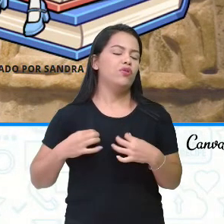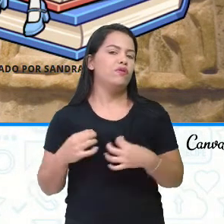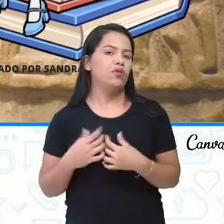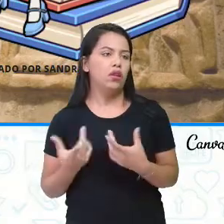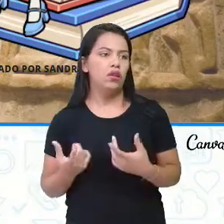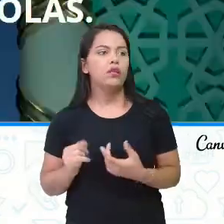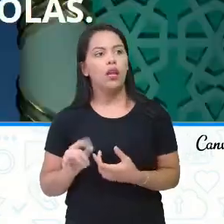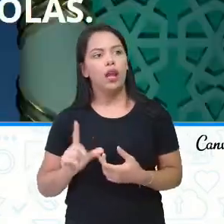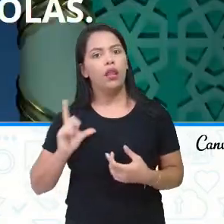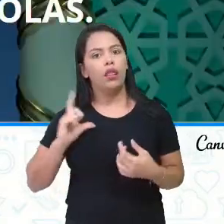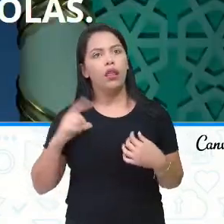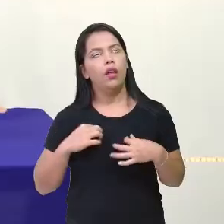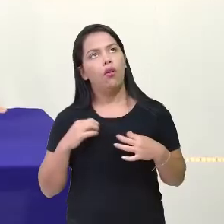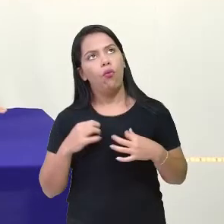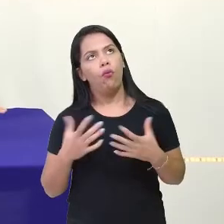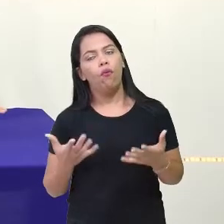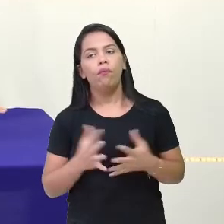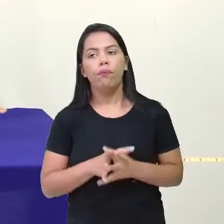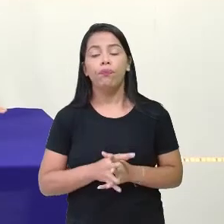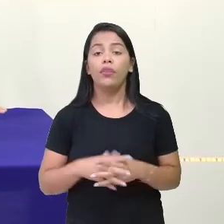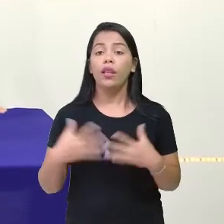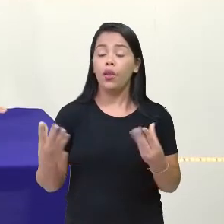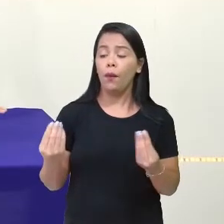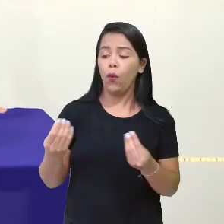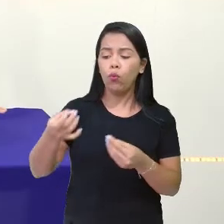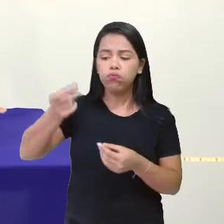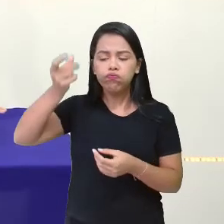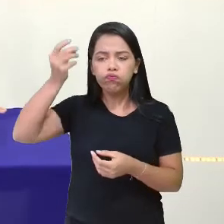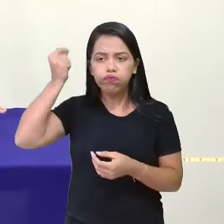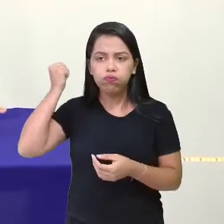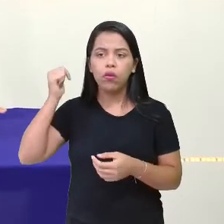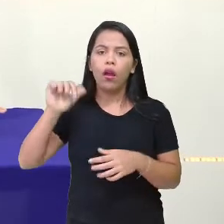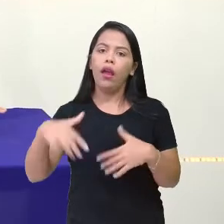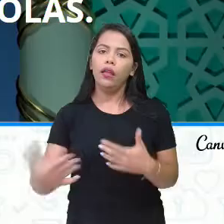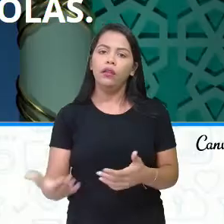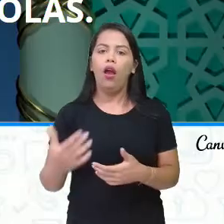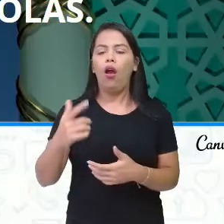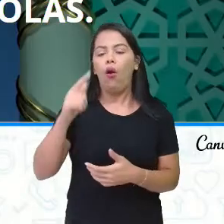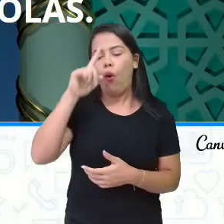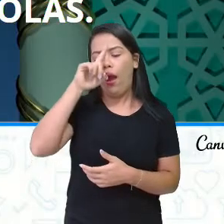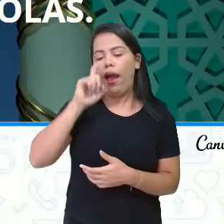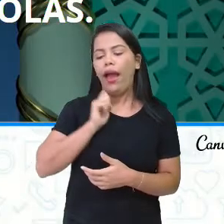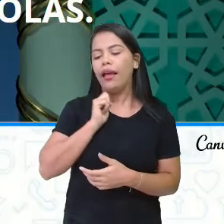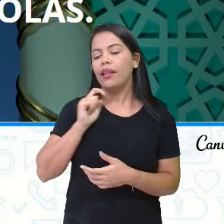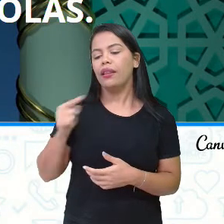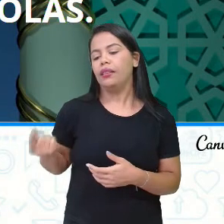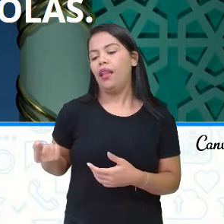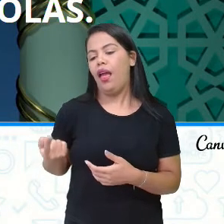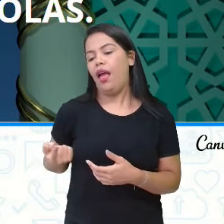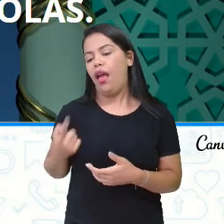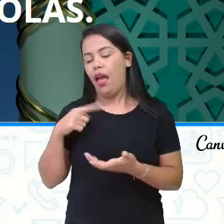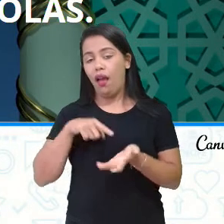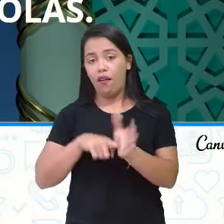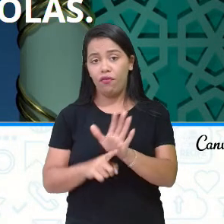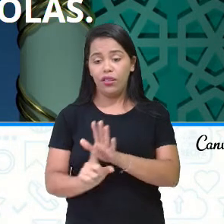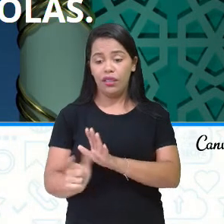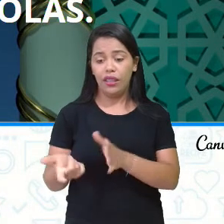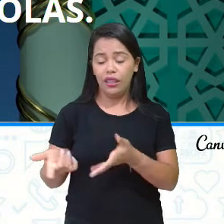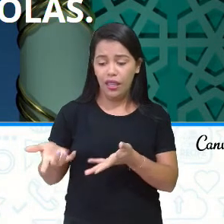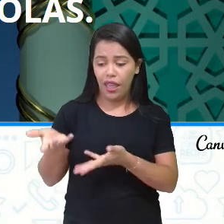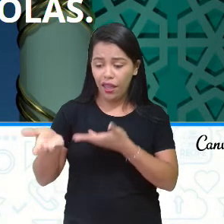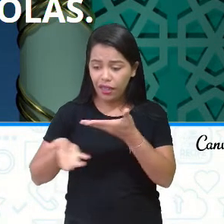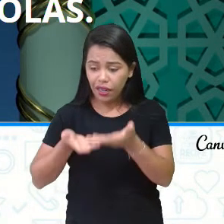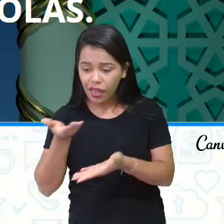naquela época, né? Então, muito antigo. O Catar era descrito como o famoso centro de criação de cavalos e